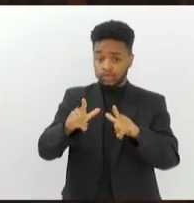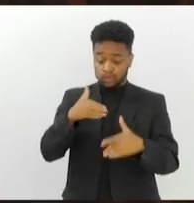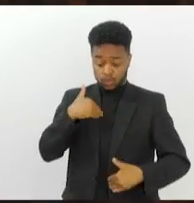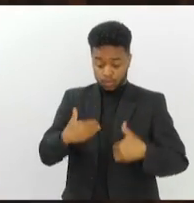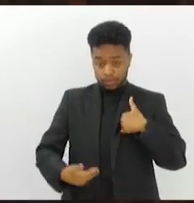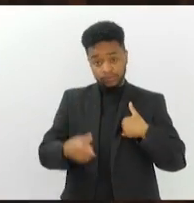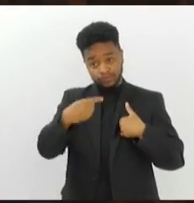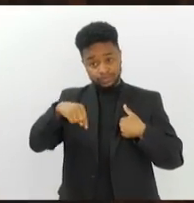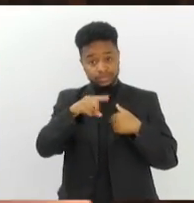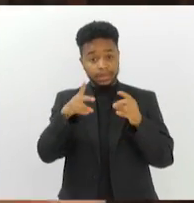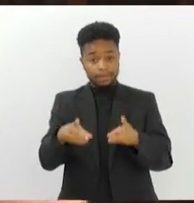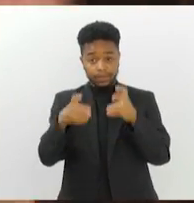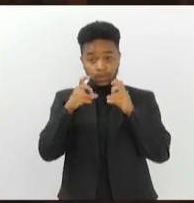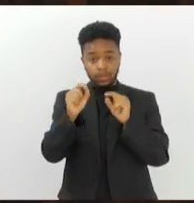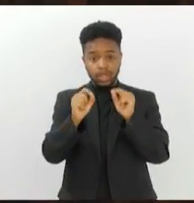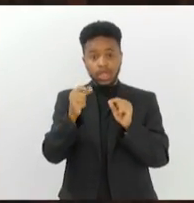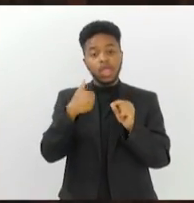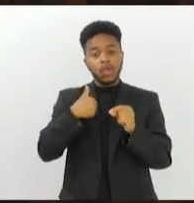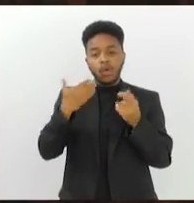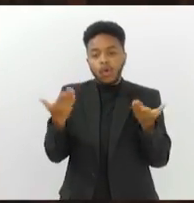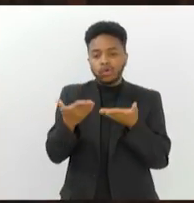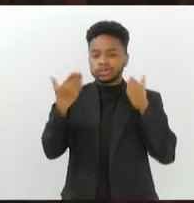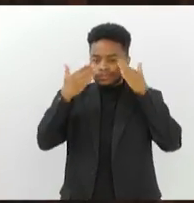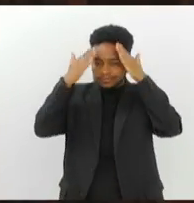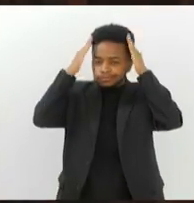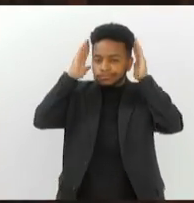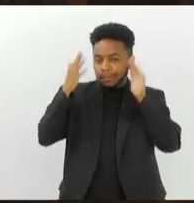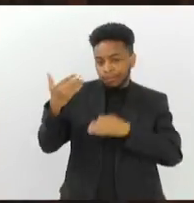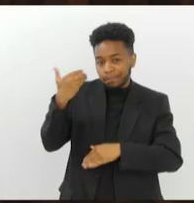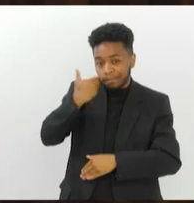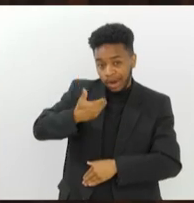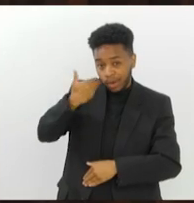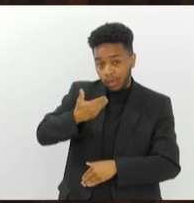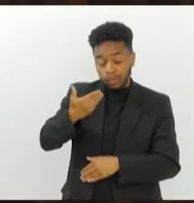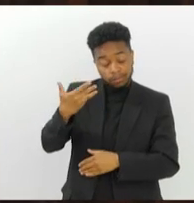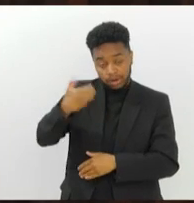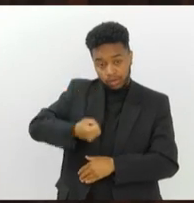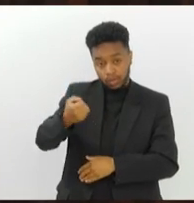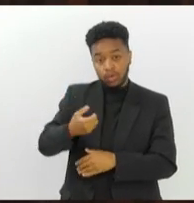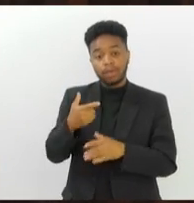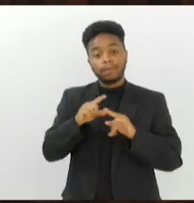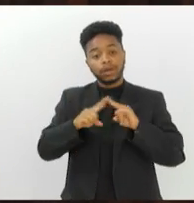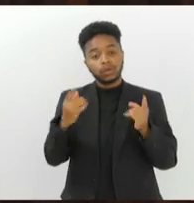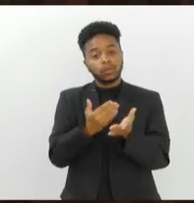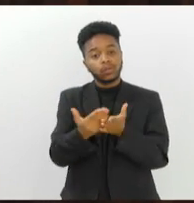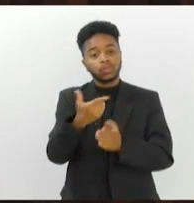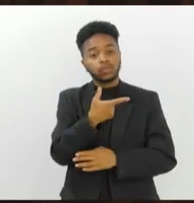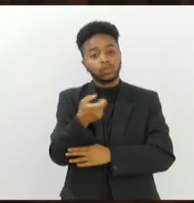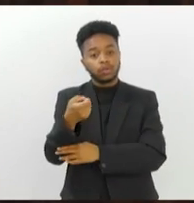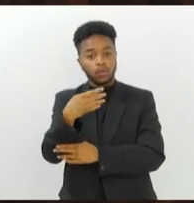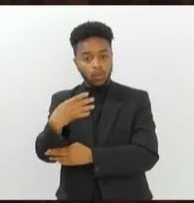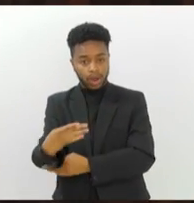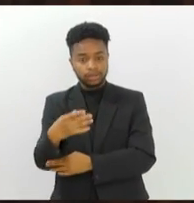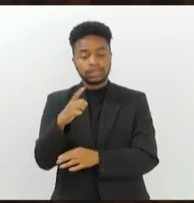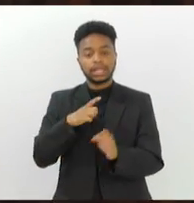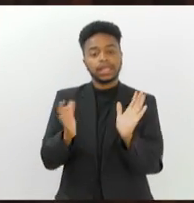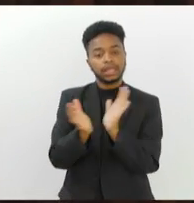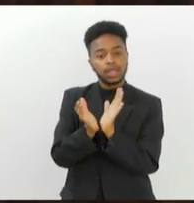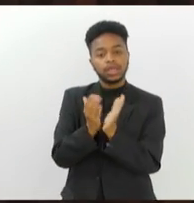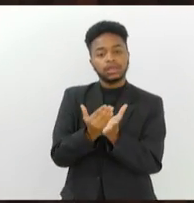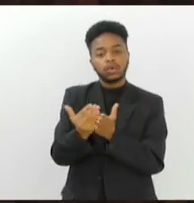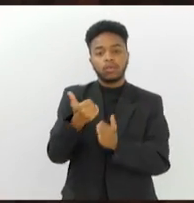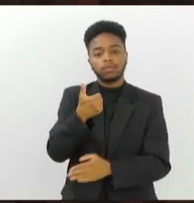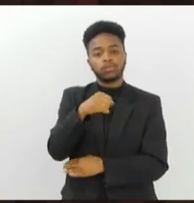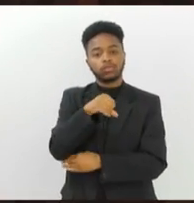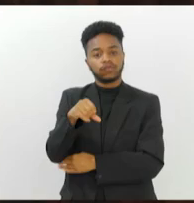vocês podem ver, hoje eu já tenho um cabelo branco. Mas desde 2004, a gente é uma companhia que nasce em 93,